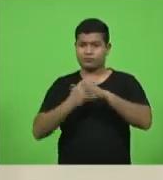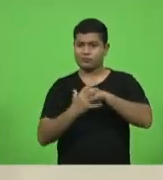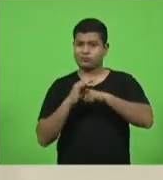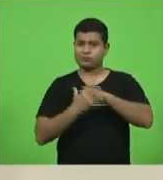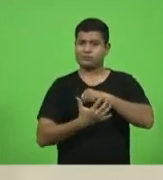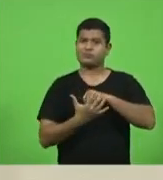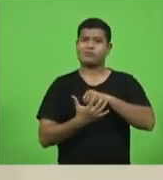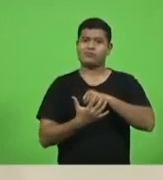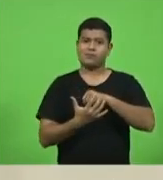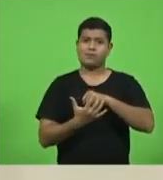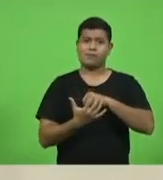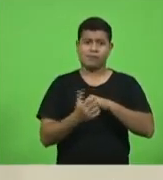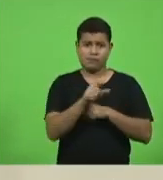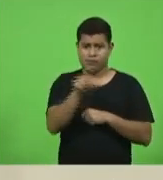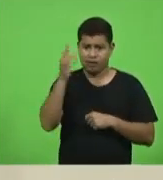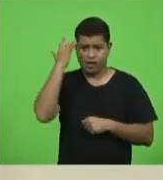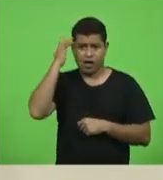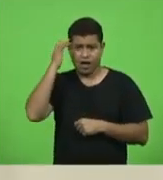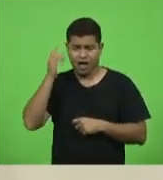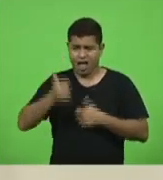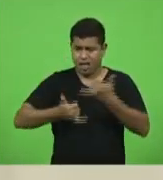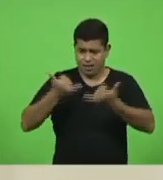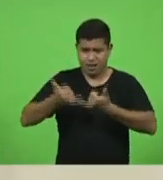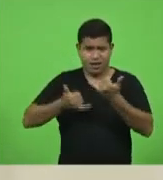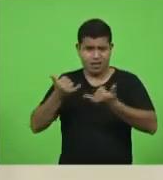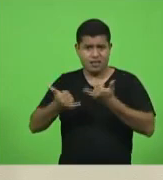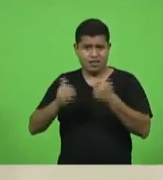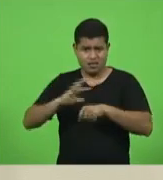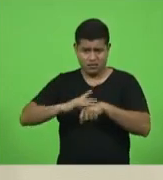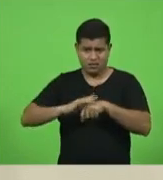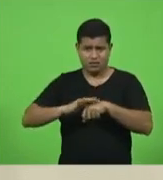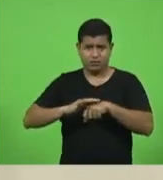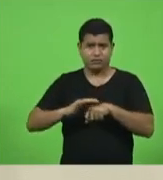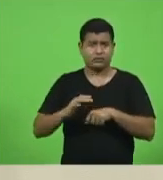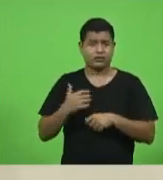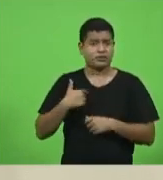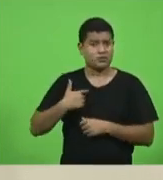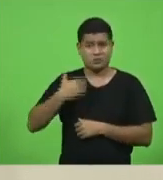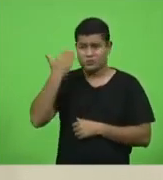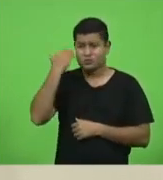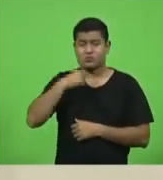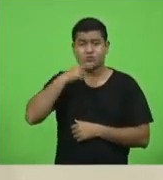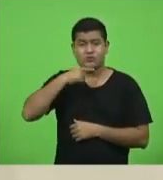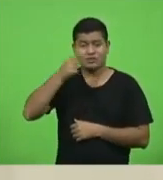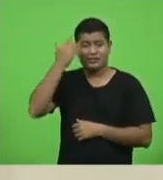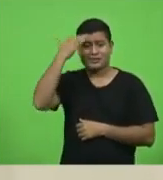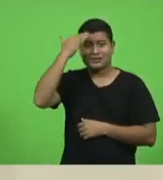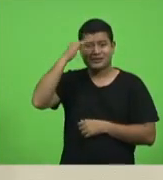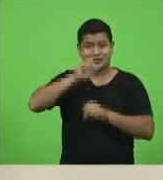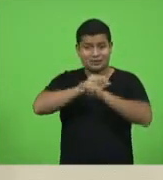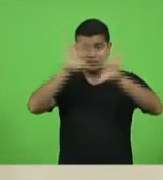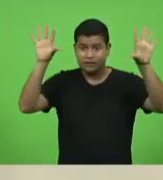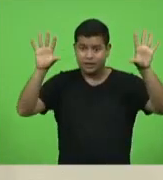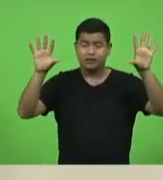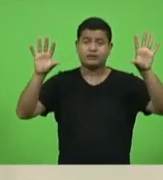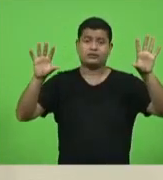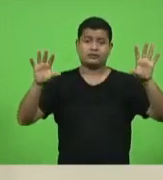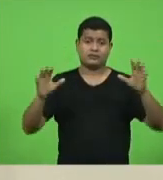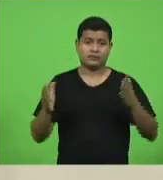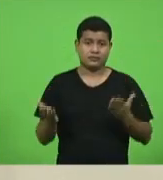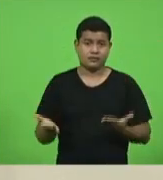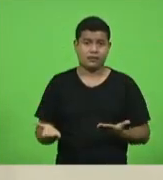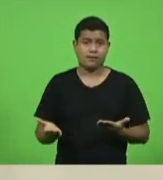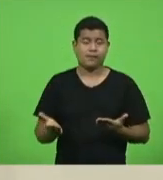Quem acha que essa pandemia é brincadeira, quem ainda não compreendeu o que é esta nova